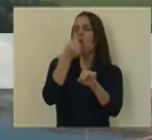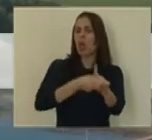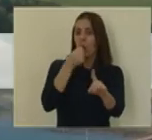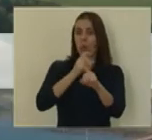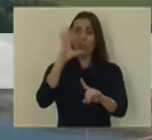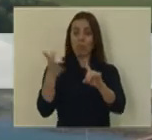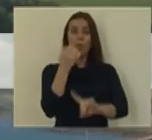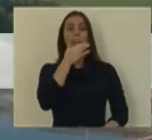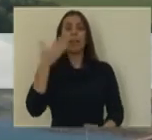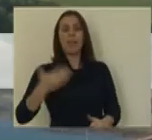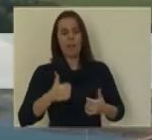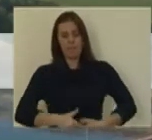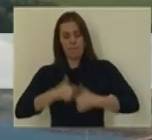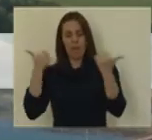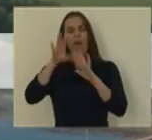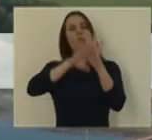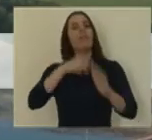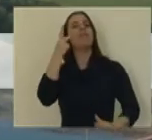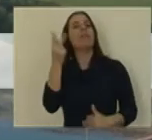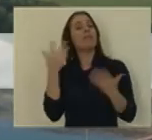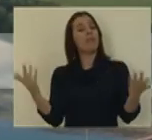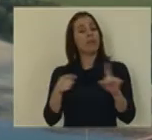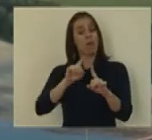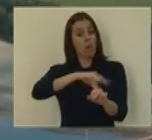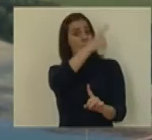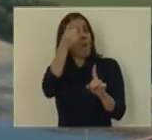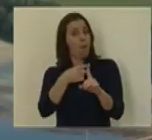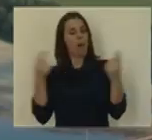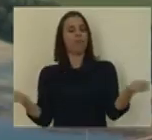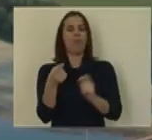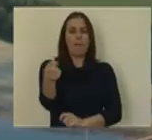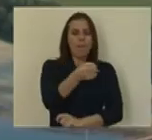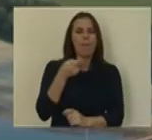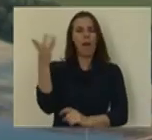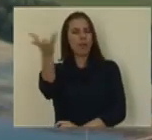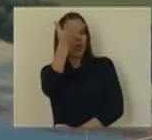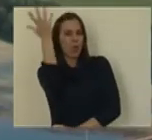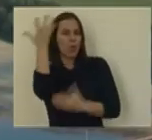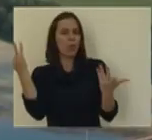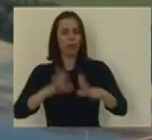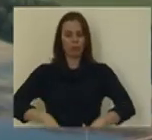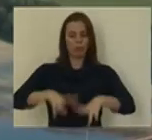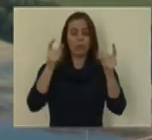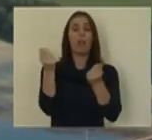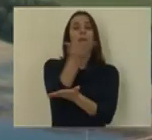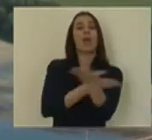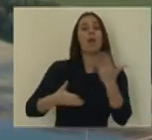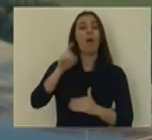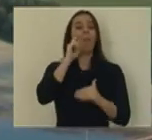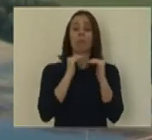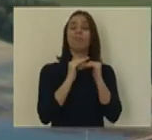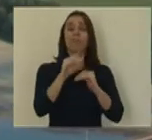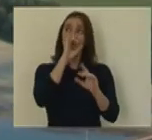lutas pela conquista de direitos, pela melhoria das condições de vida. Será também um ano para promovermos a paz, a cultura e o desenvolvimento económico com